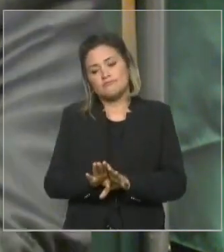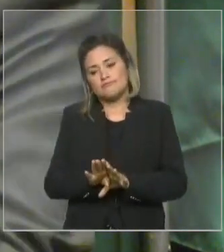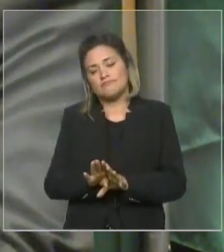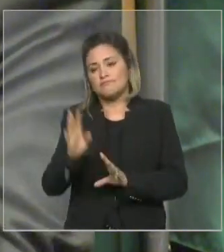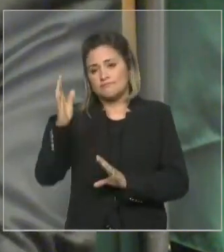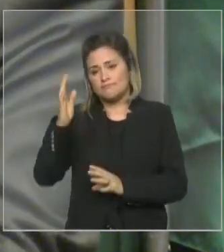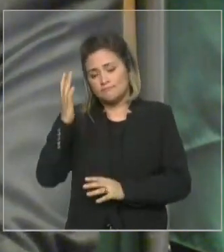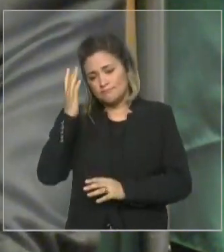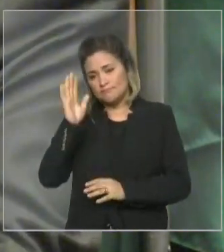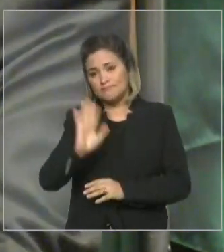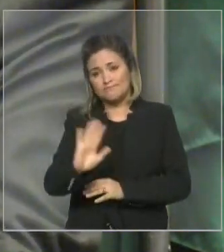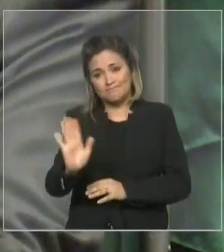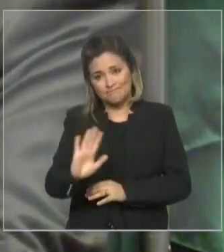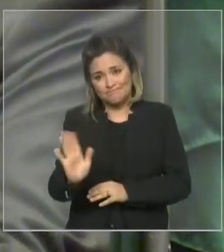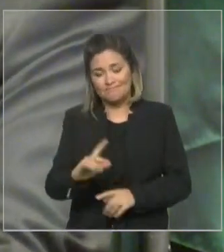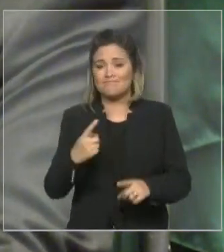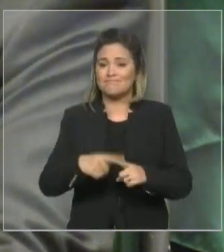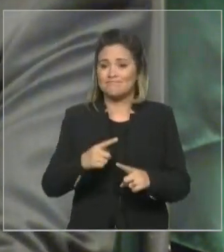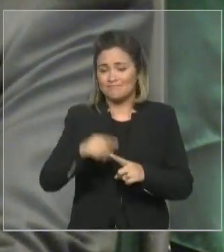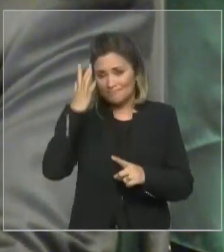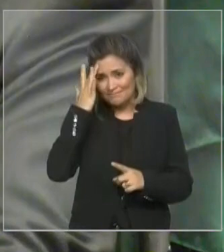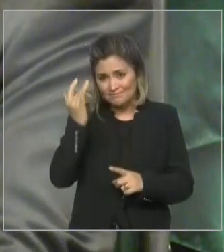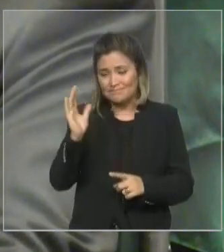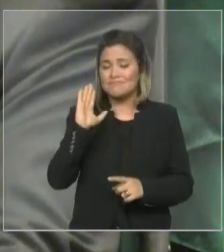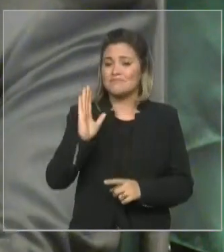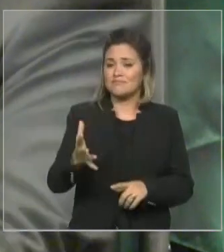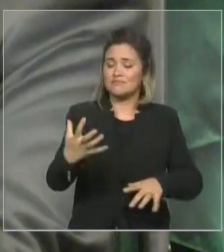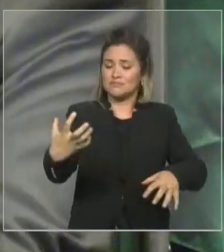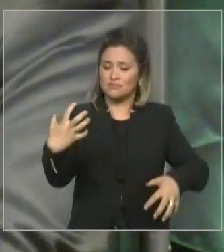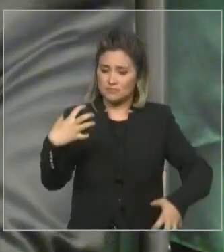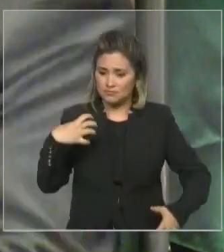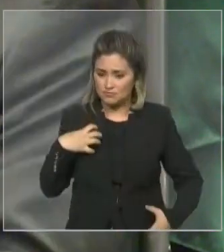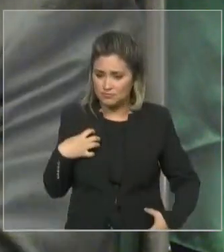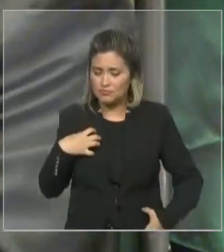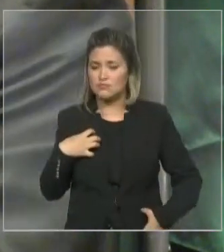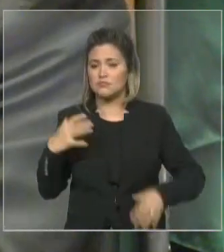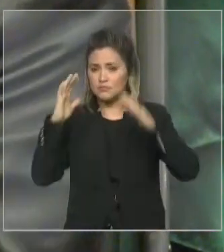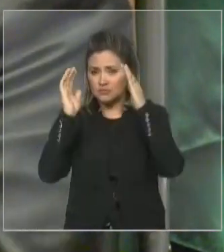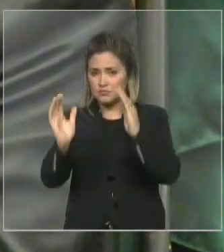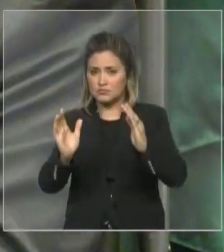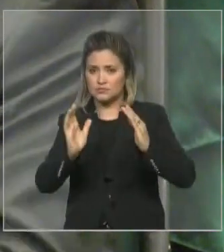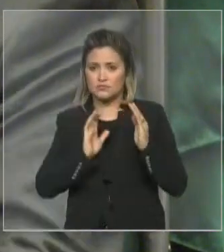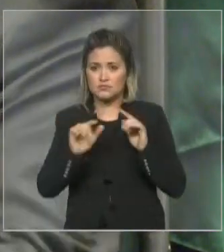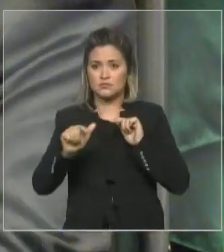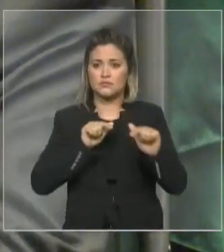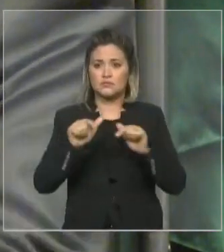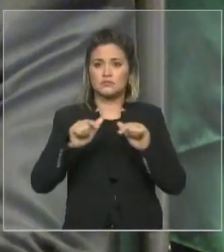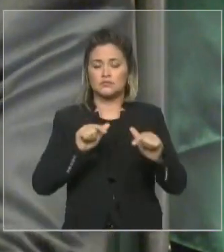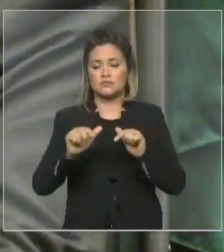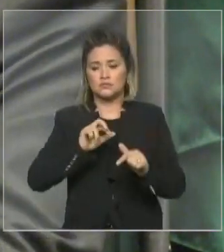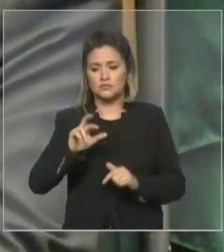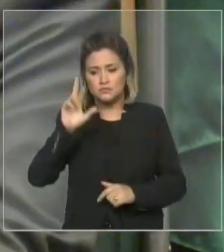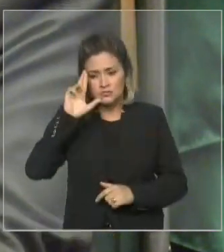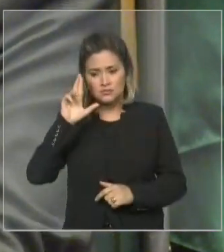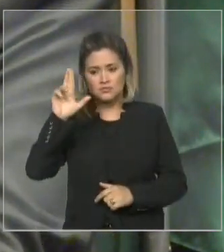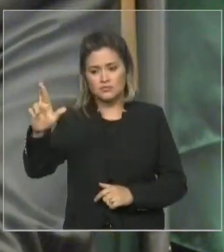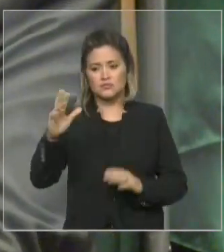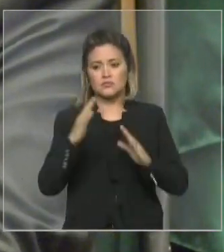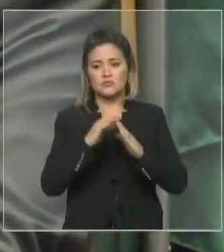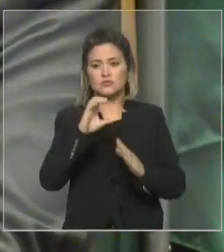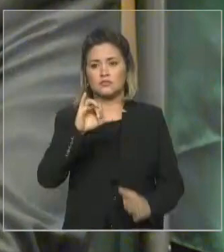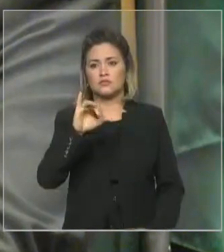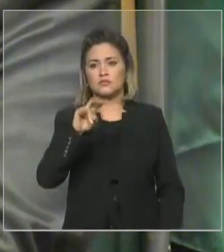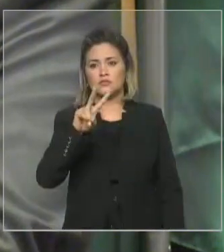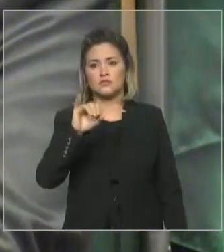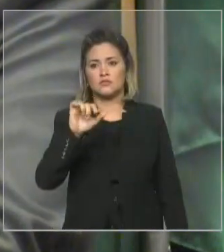amanhã, já estarei no exercício dessa tão honrosa função de chefiar a Casa Civil, como eu disse, do governo Flávio